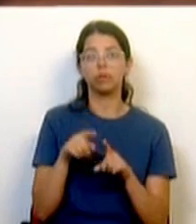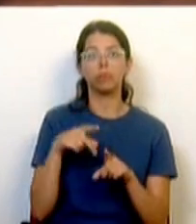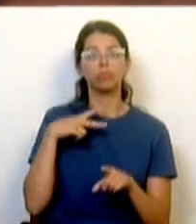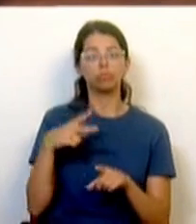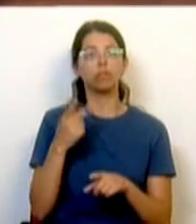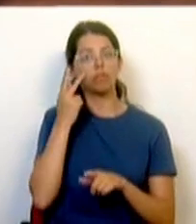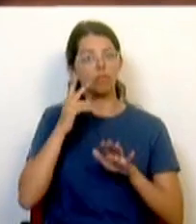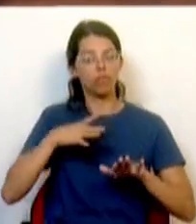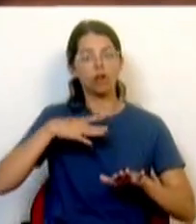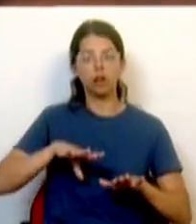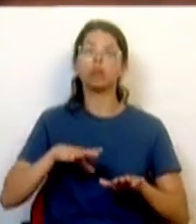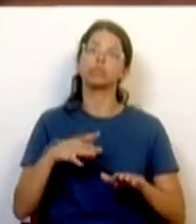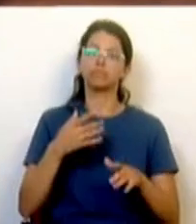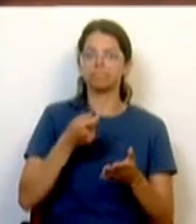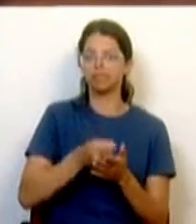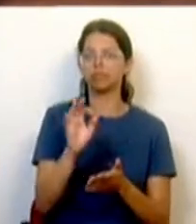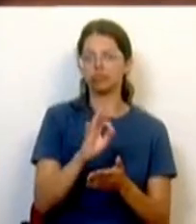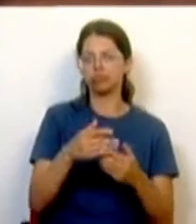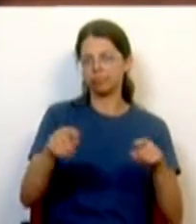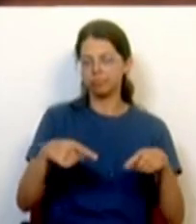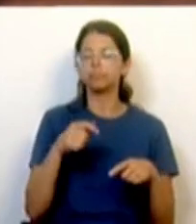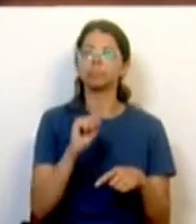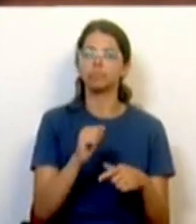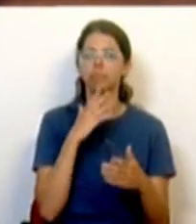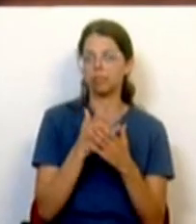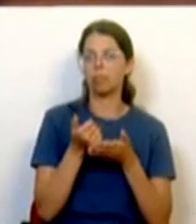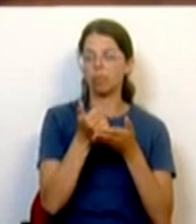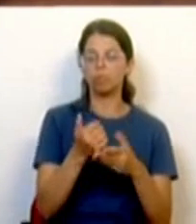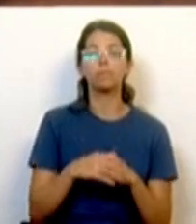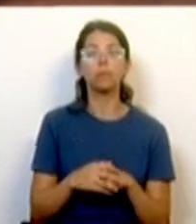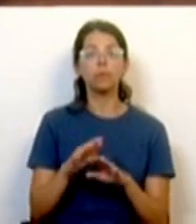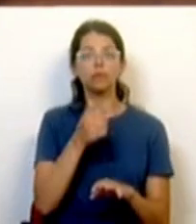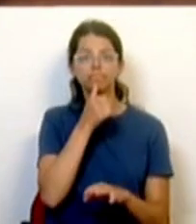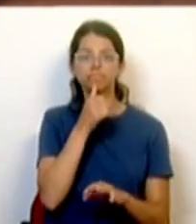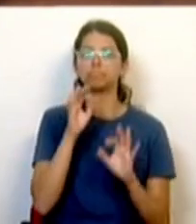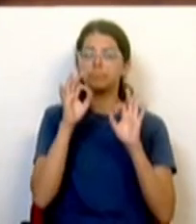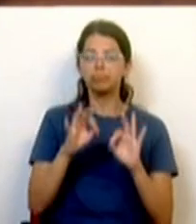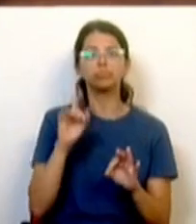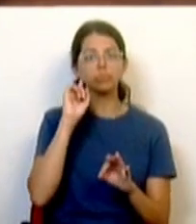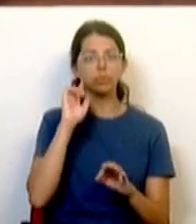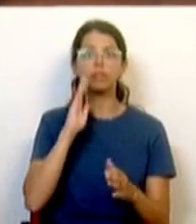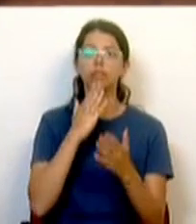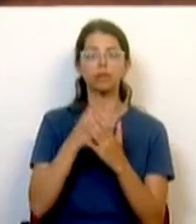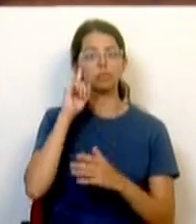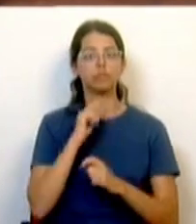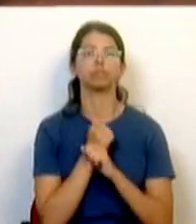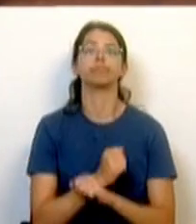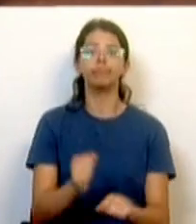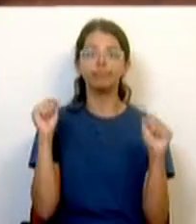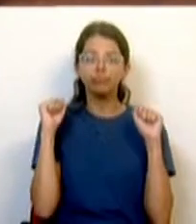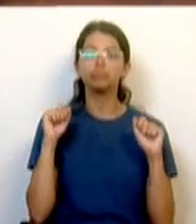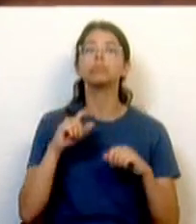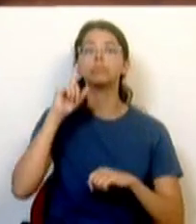seu país para viver. Mas é também uma medida decisiva para a libertação das mulheres, para a